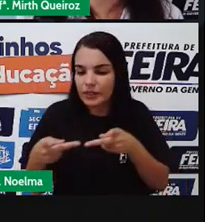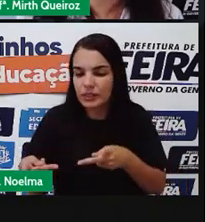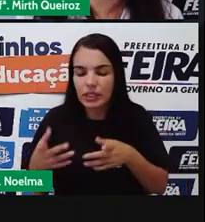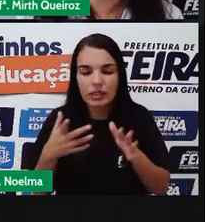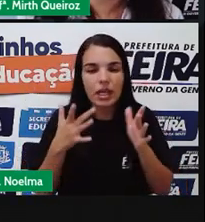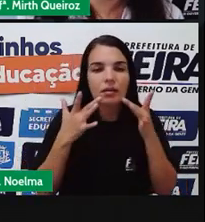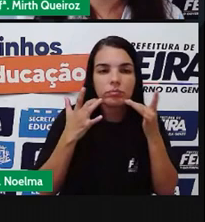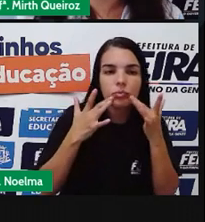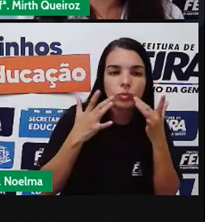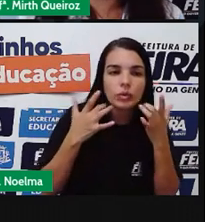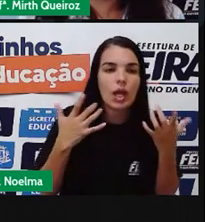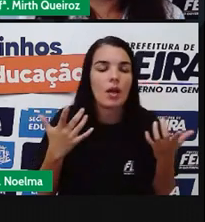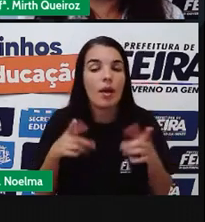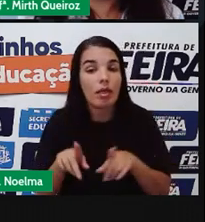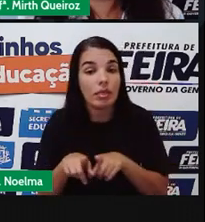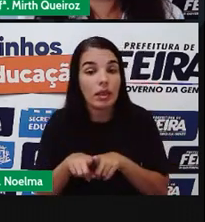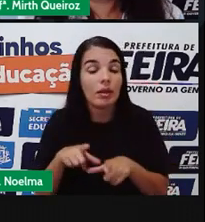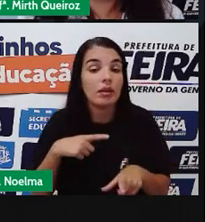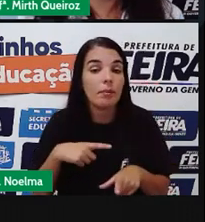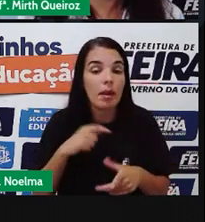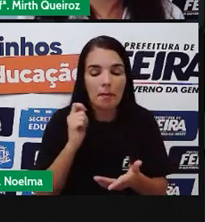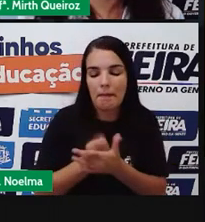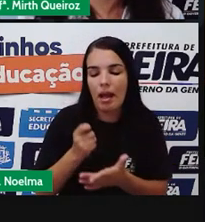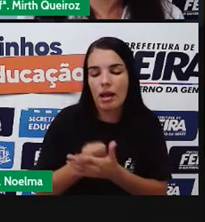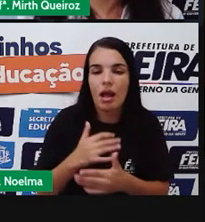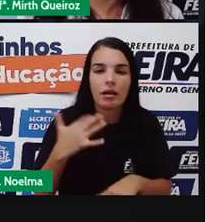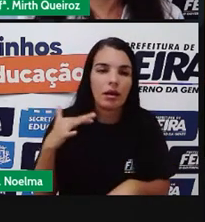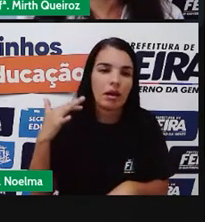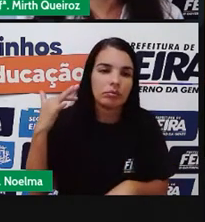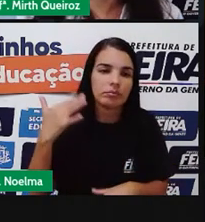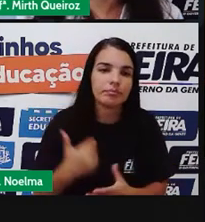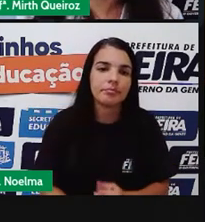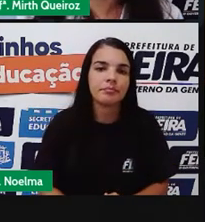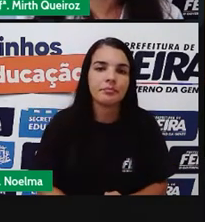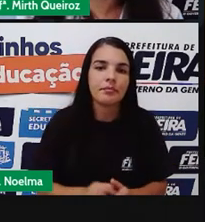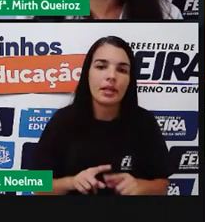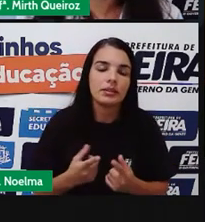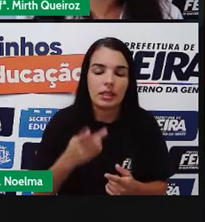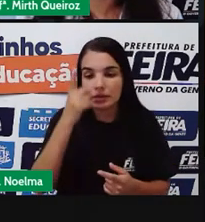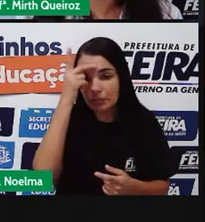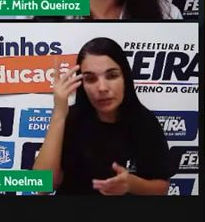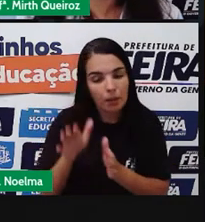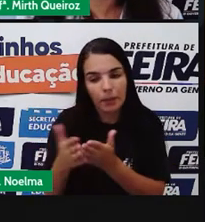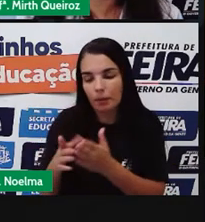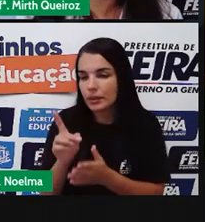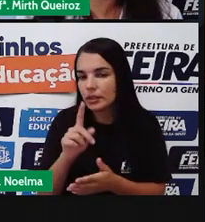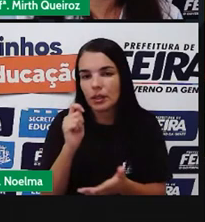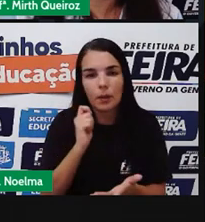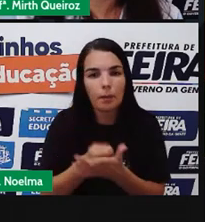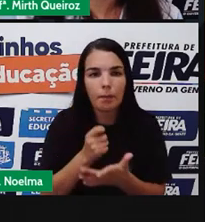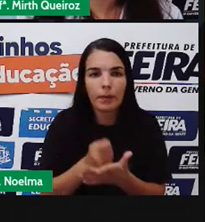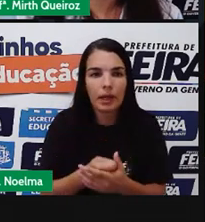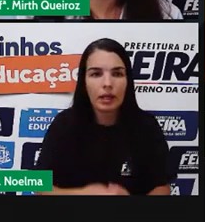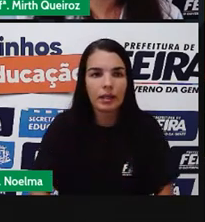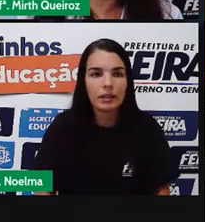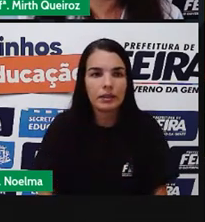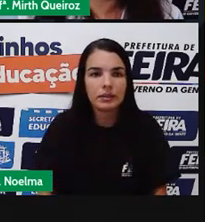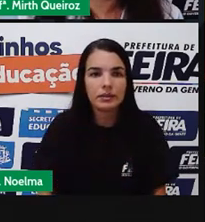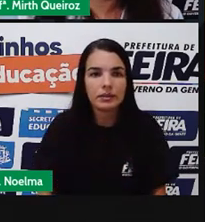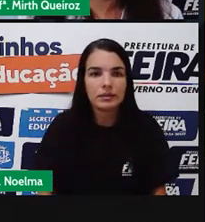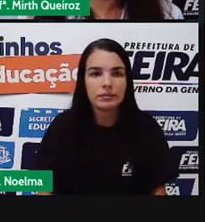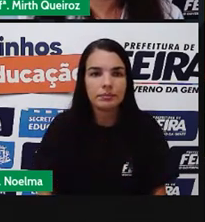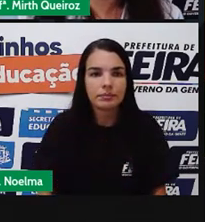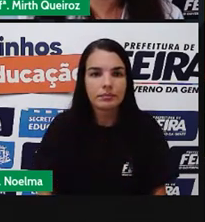museus Exposições Tem um custo alto Que Quem é menos favorecido Não tem condições De